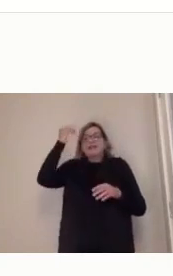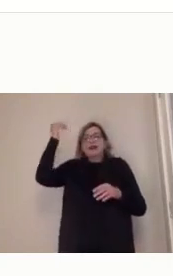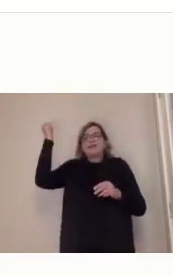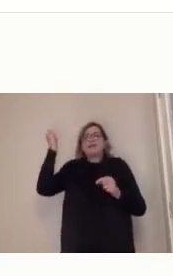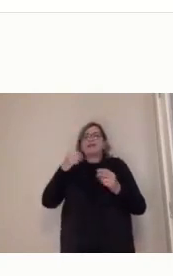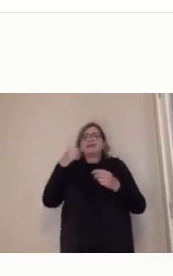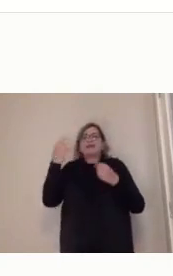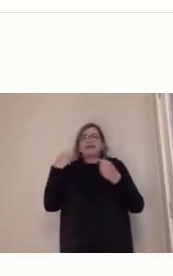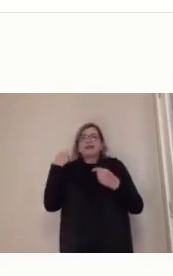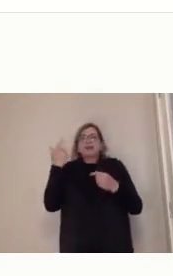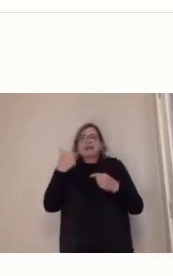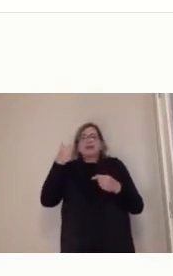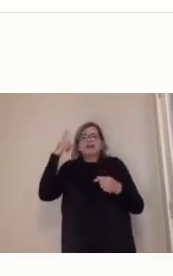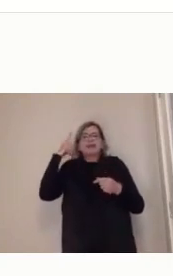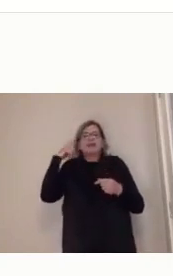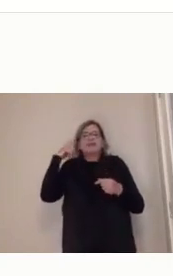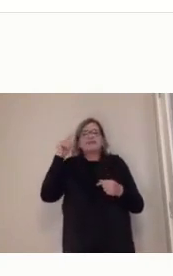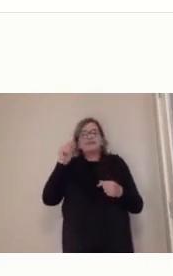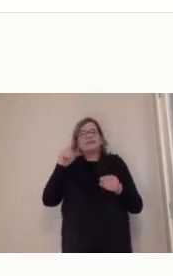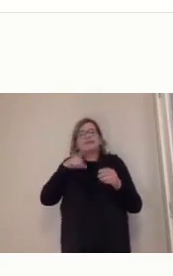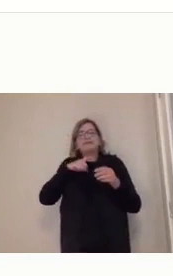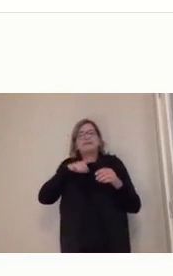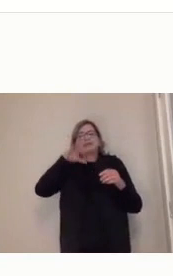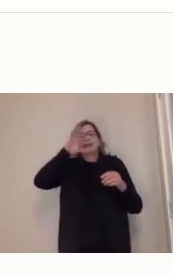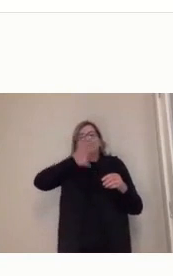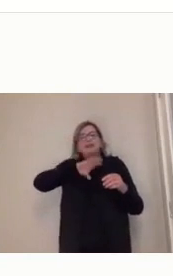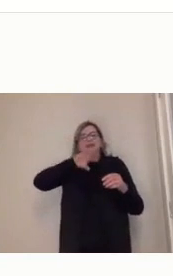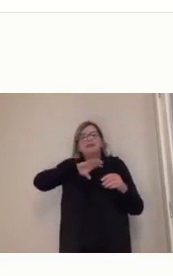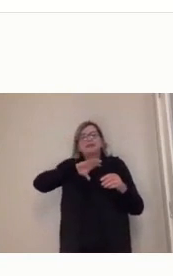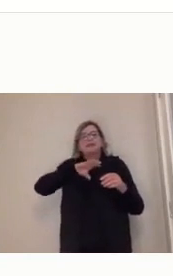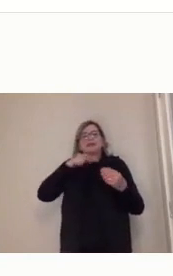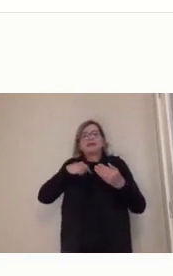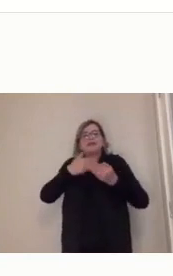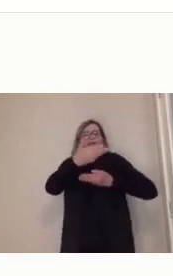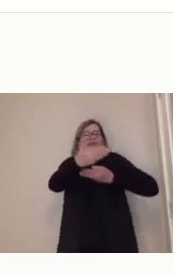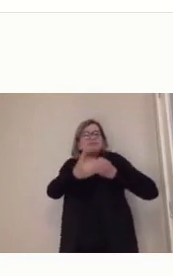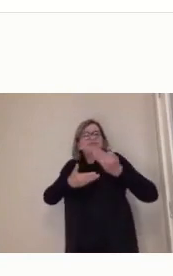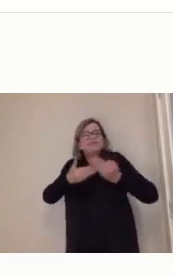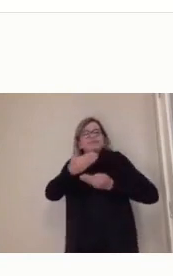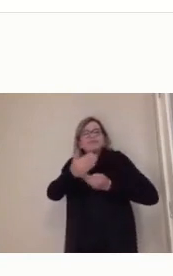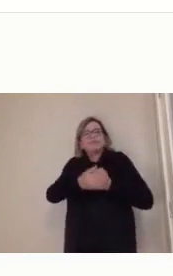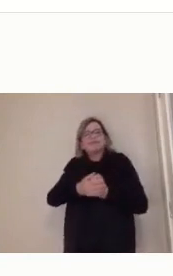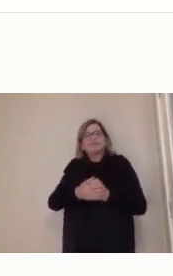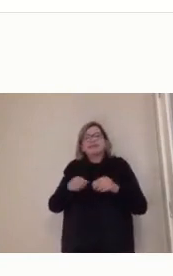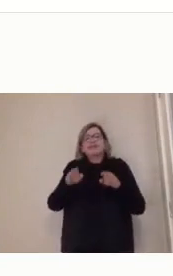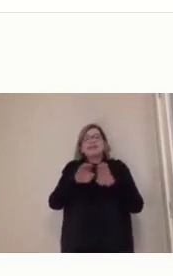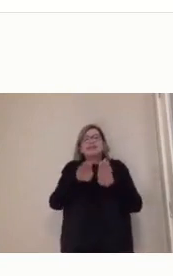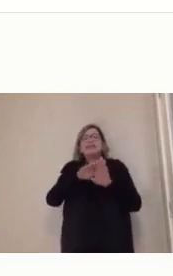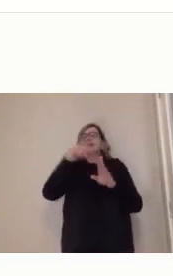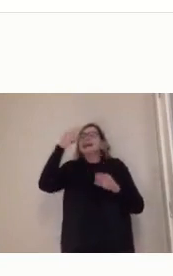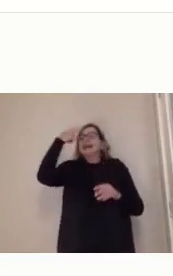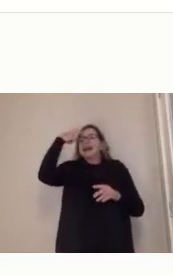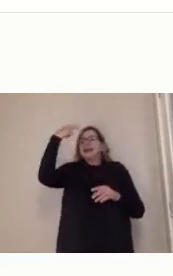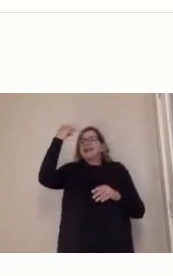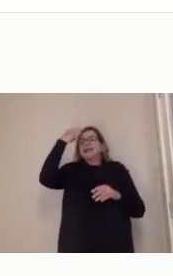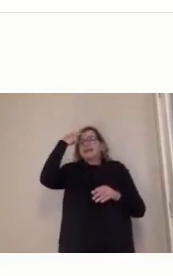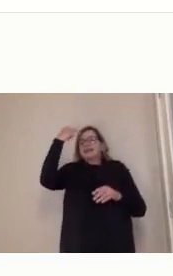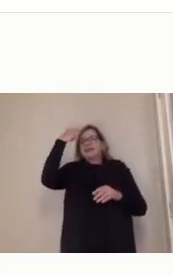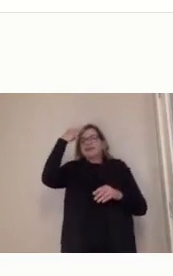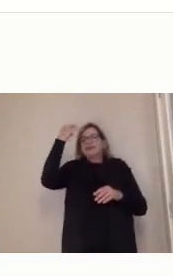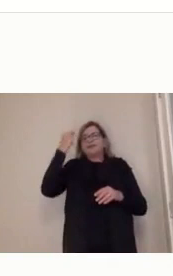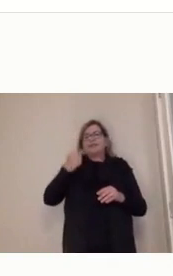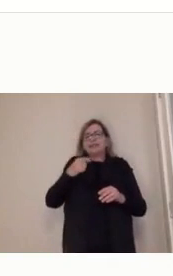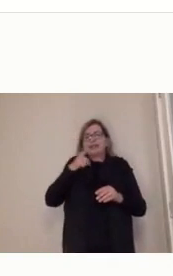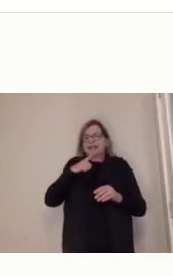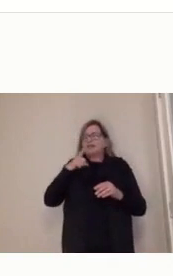trouxeram um papel significativo para pensar modelos pedagógicos, estruturas pedagógicas, né? E foram um grande avanço